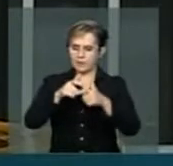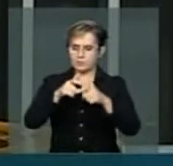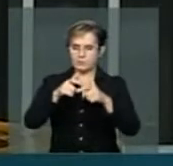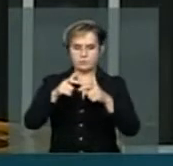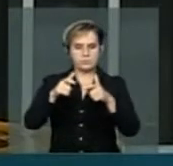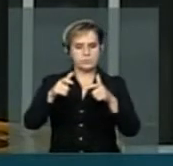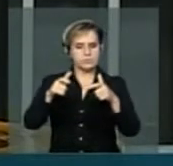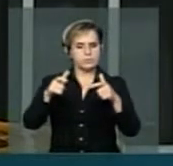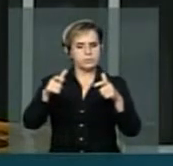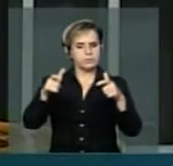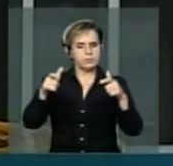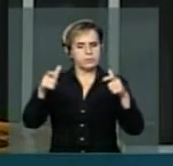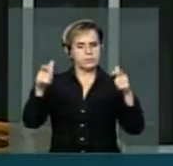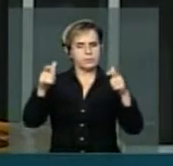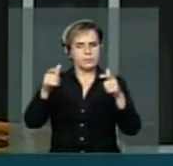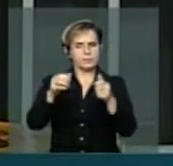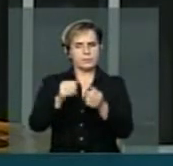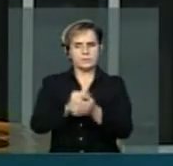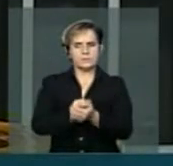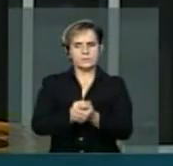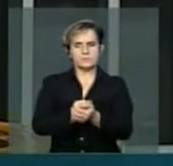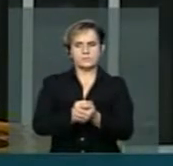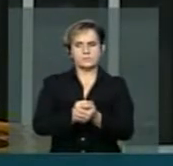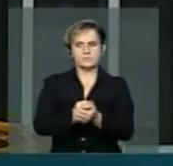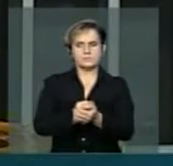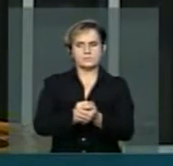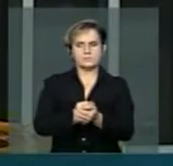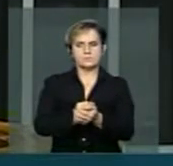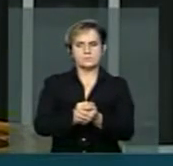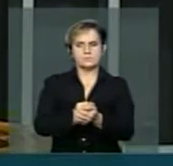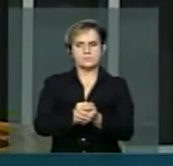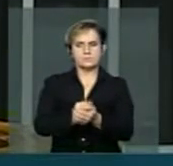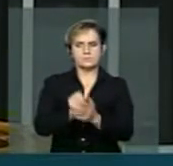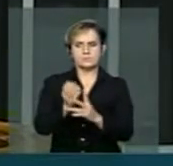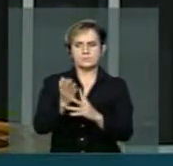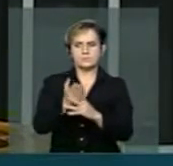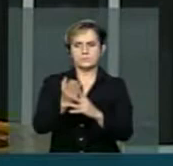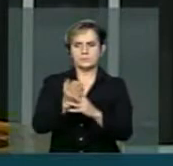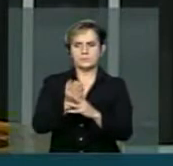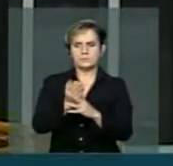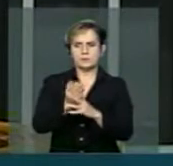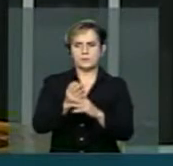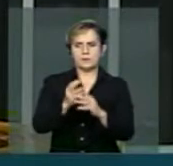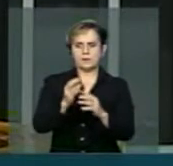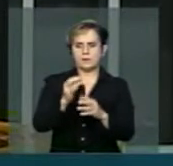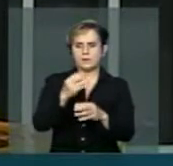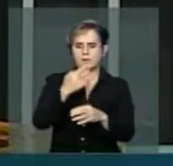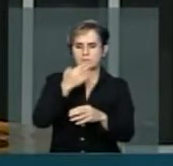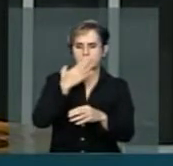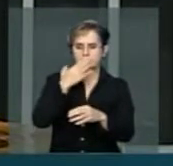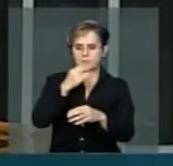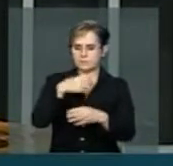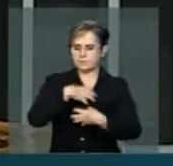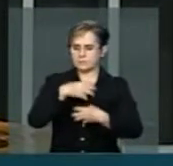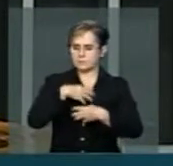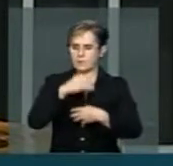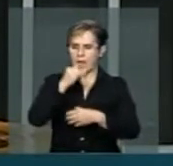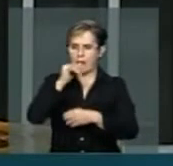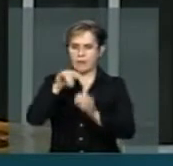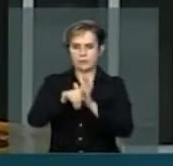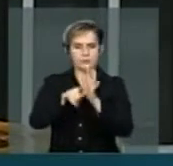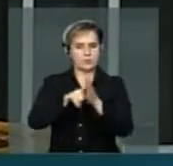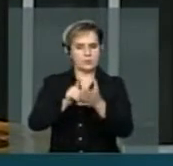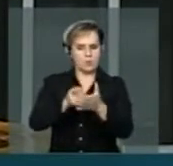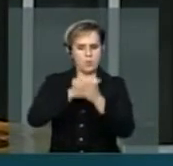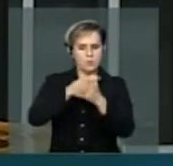vai crescendo através dos instrumentos eletrônicos se colocados, e que multa,